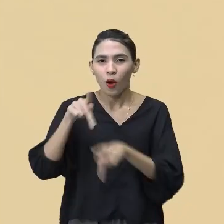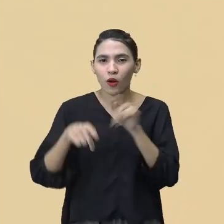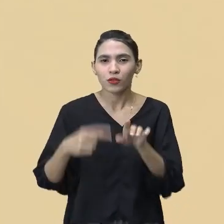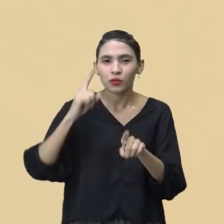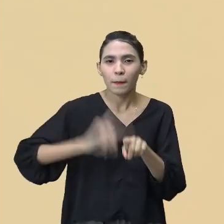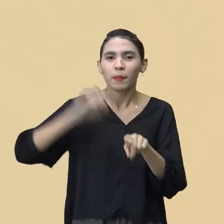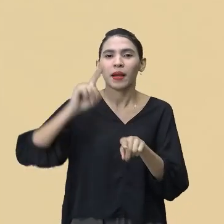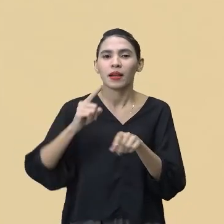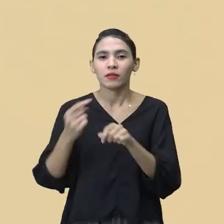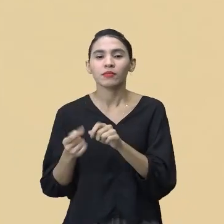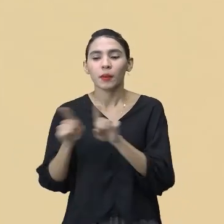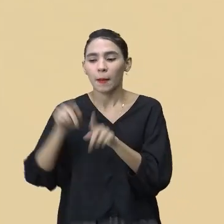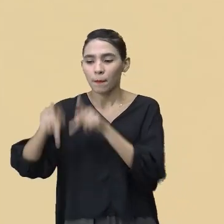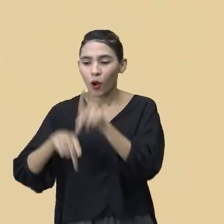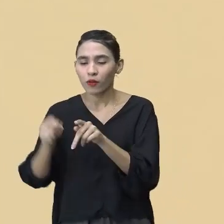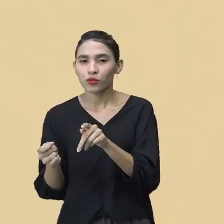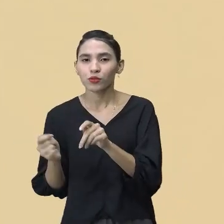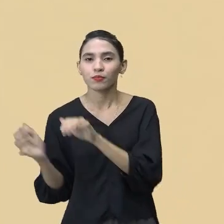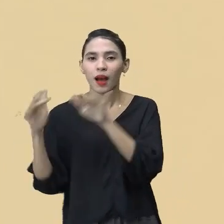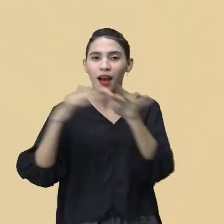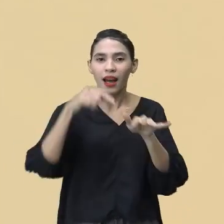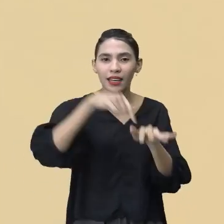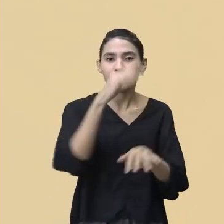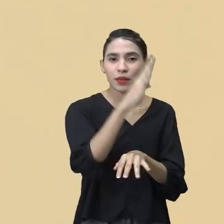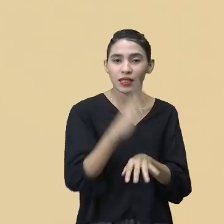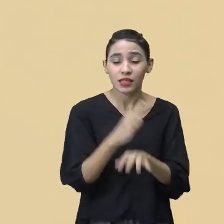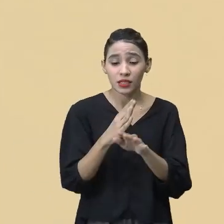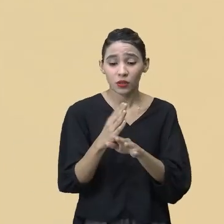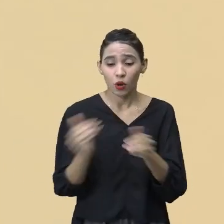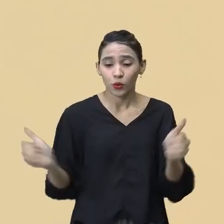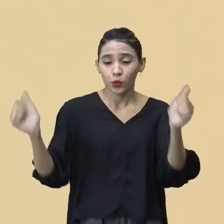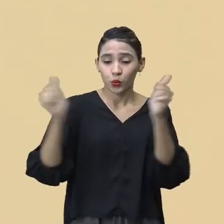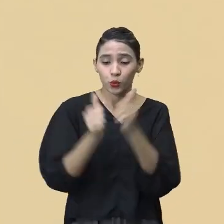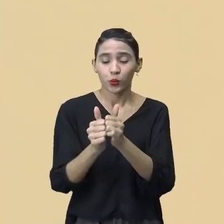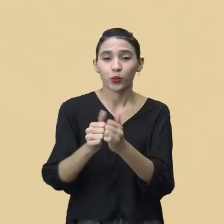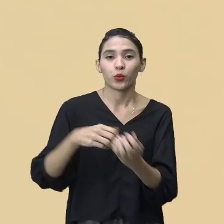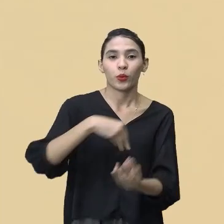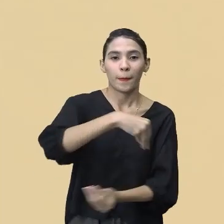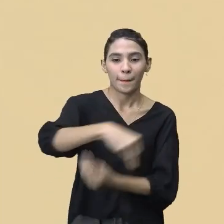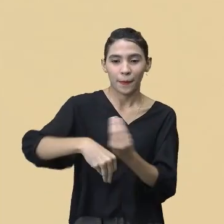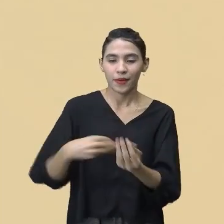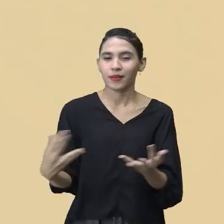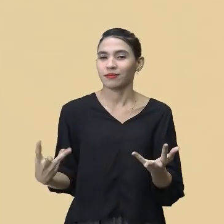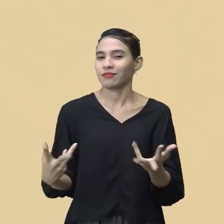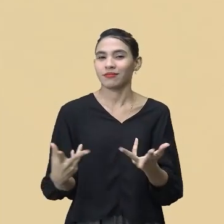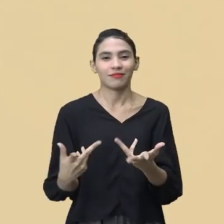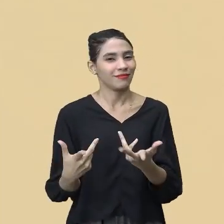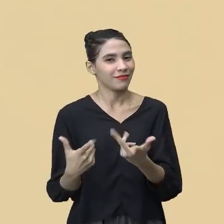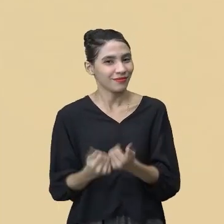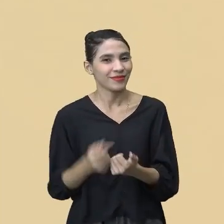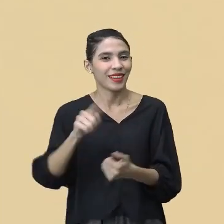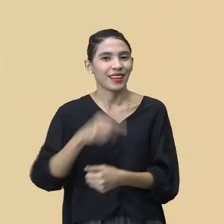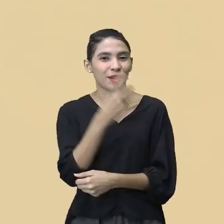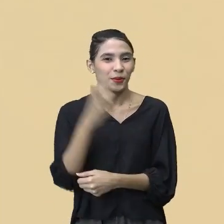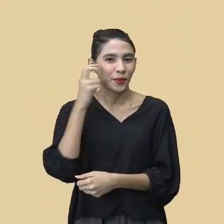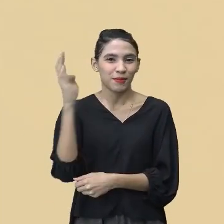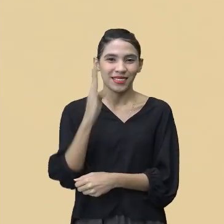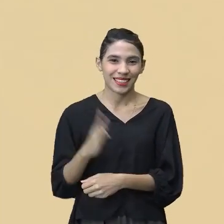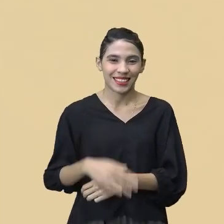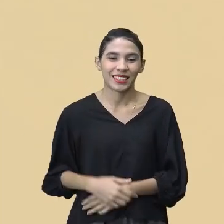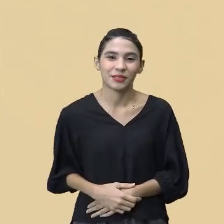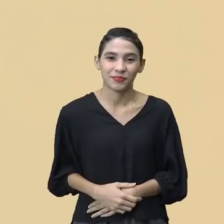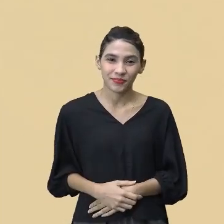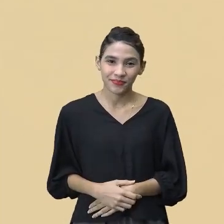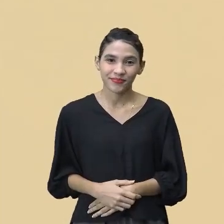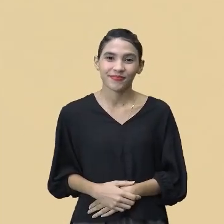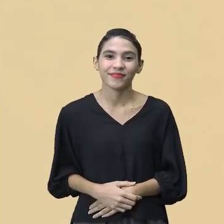os povos que vieram pra cá e tudo isso juntou aí e fez essa coisa maravilhosa que é a cultura brasileira. E